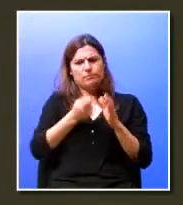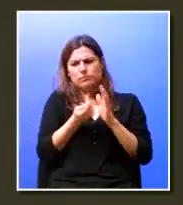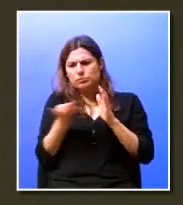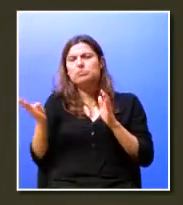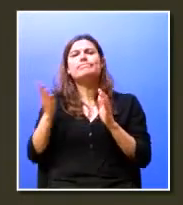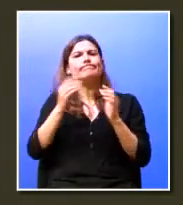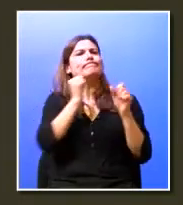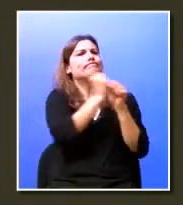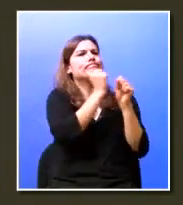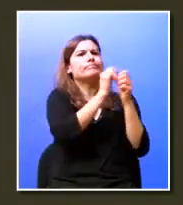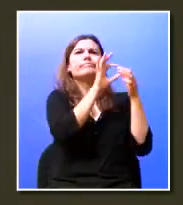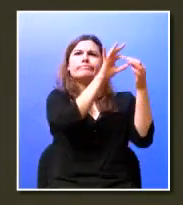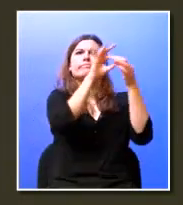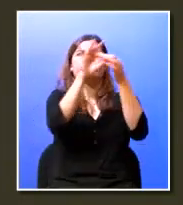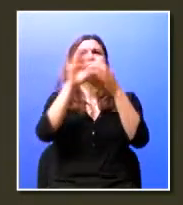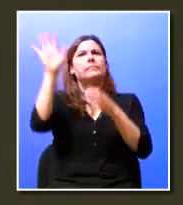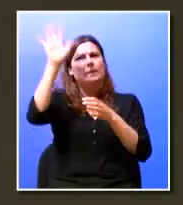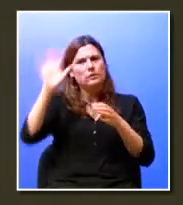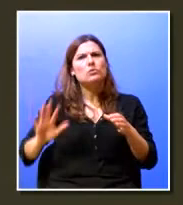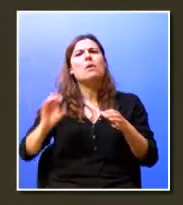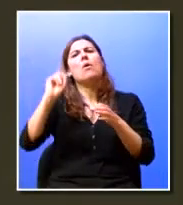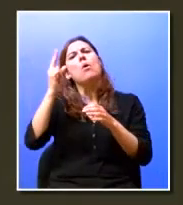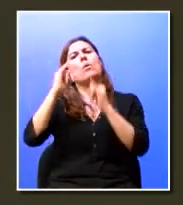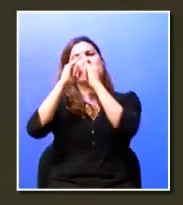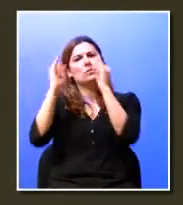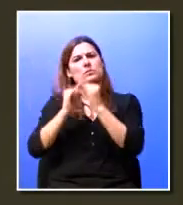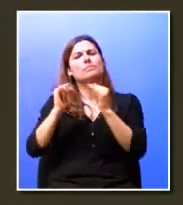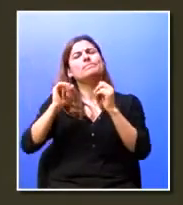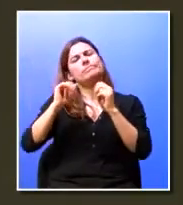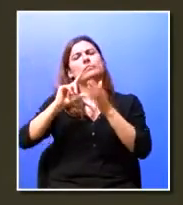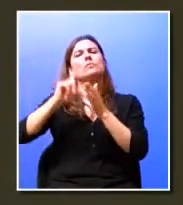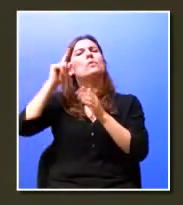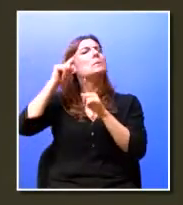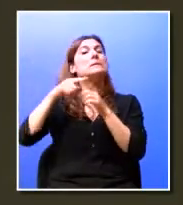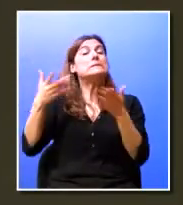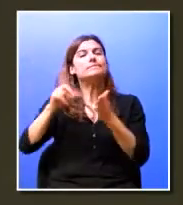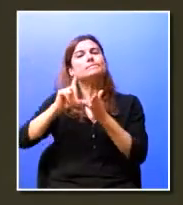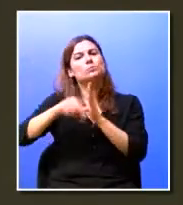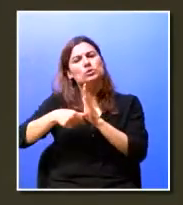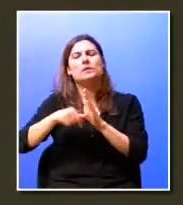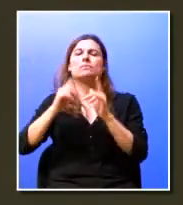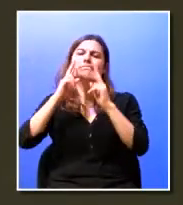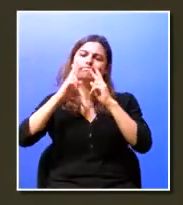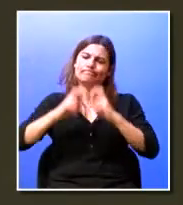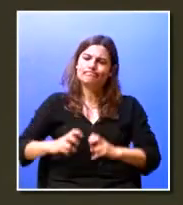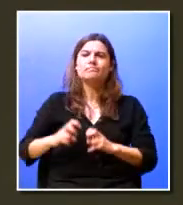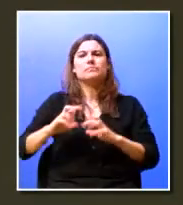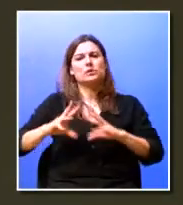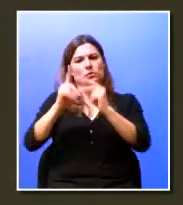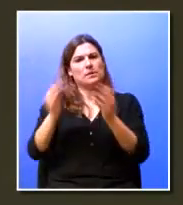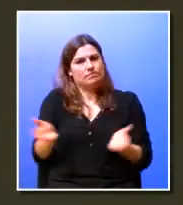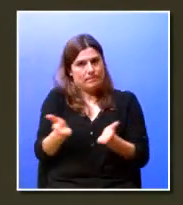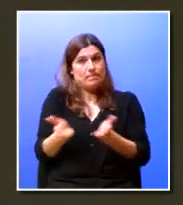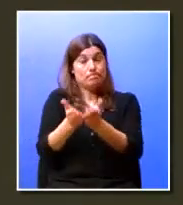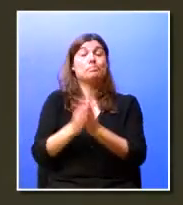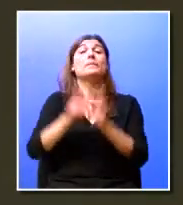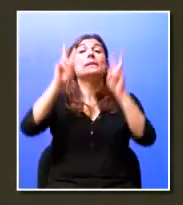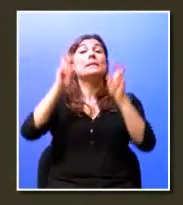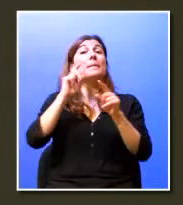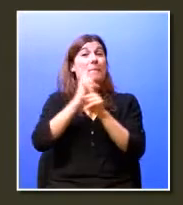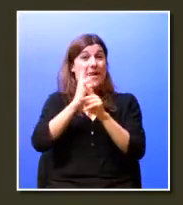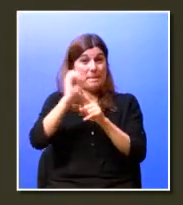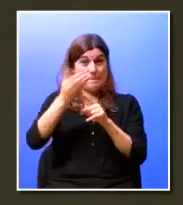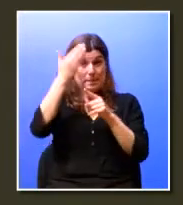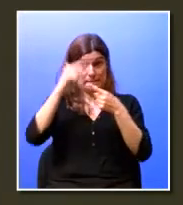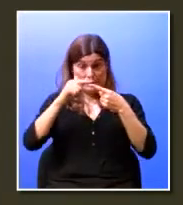diversas entidades nacionais e internacionais para desenvolver projetos de investigação e desenvolvimento. Ainda no tema do painel